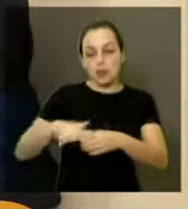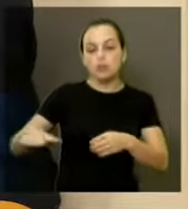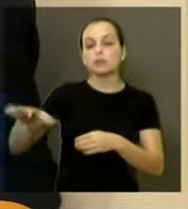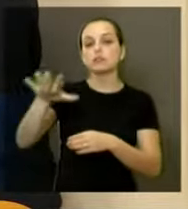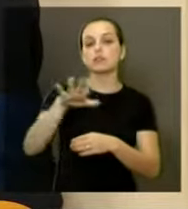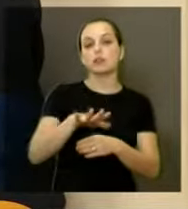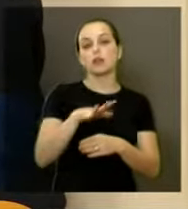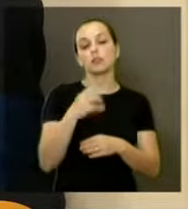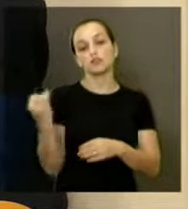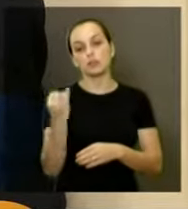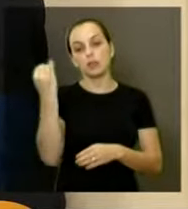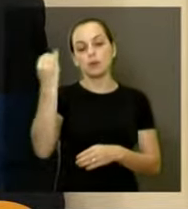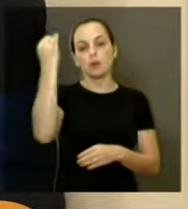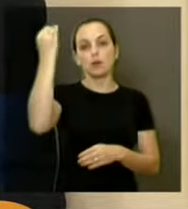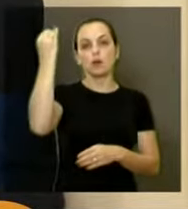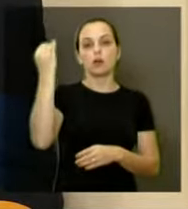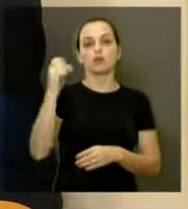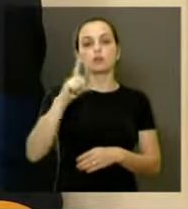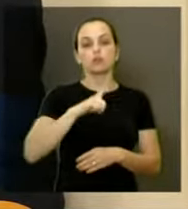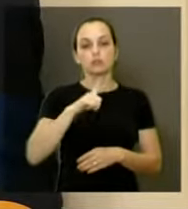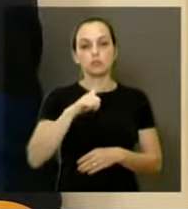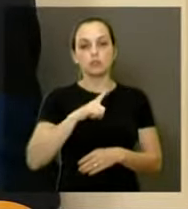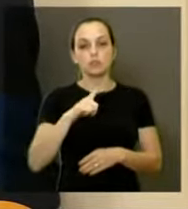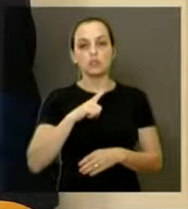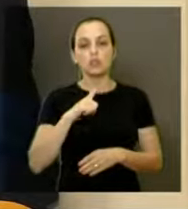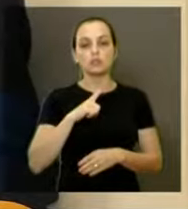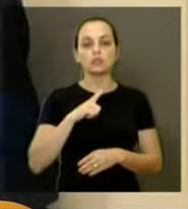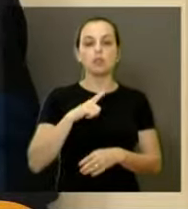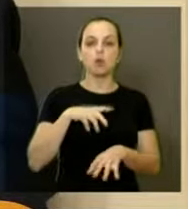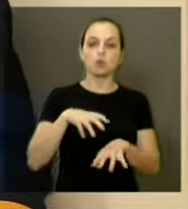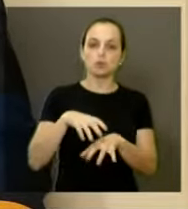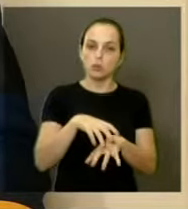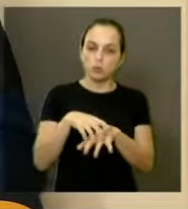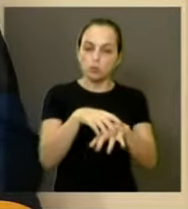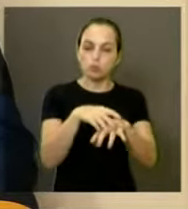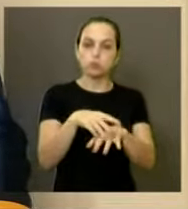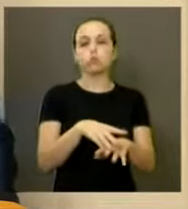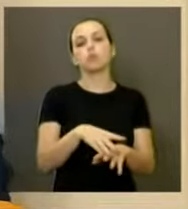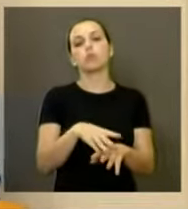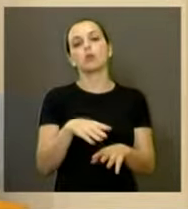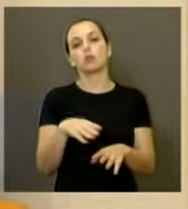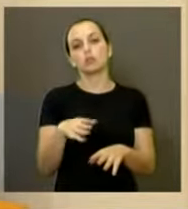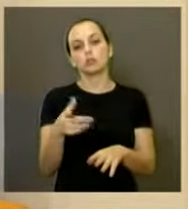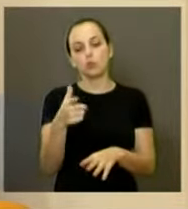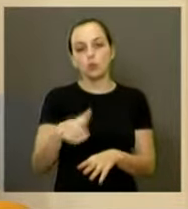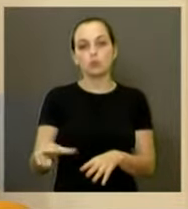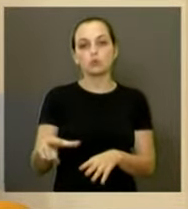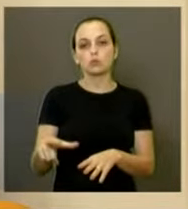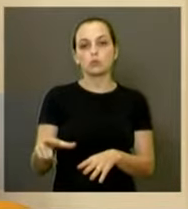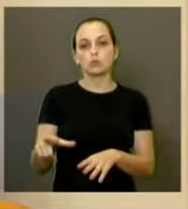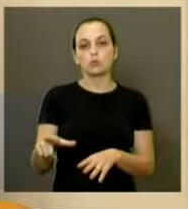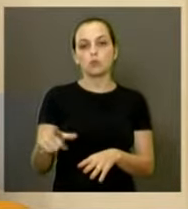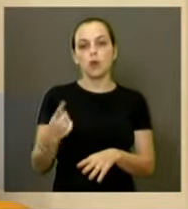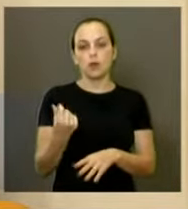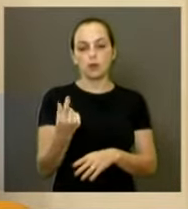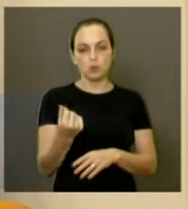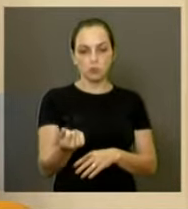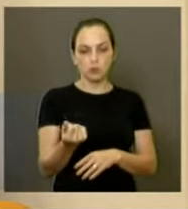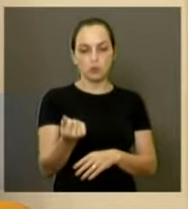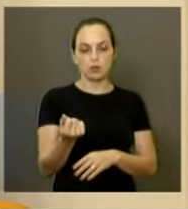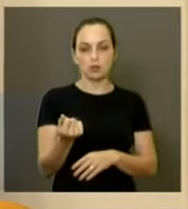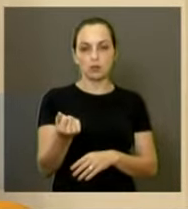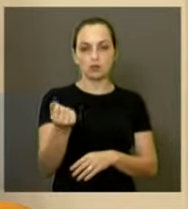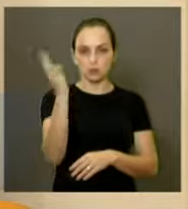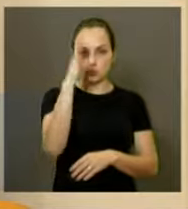prioritárias, que são as áreas de logísticas e de manutenção da economia. Não